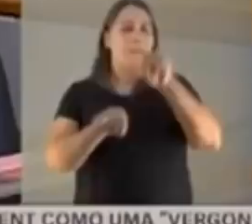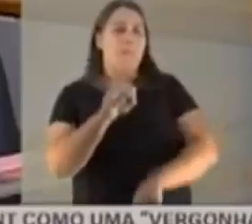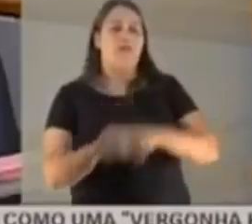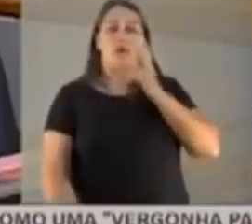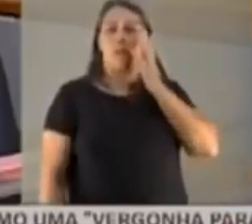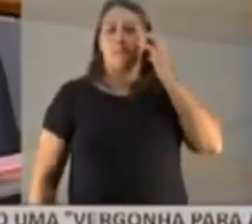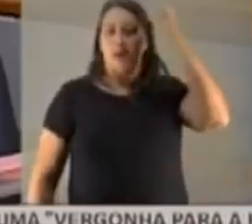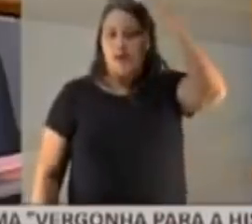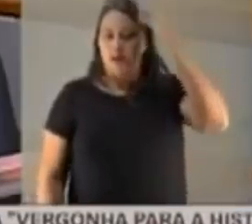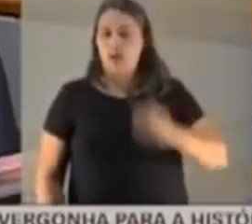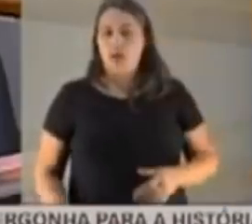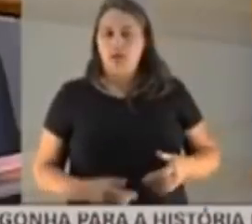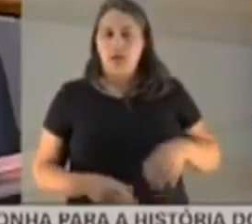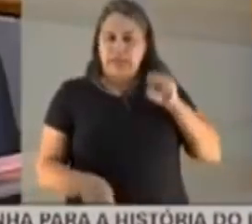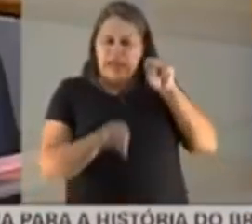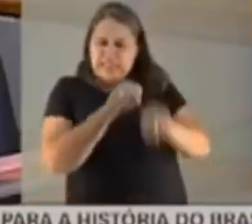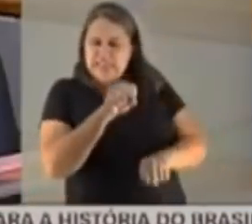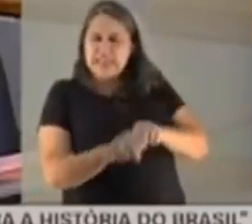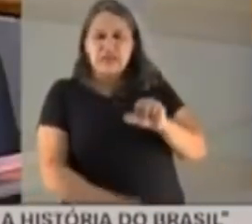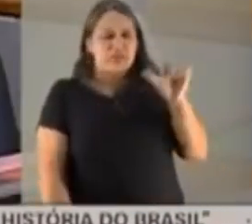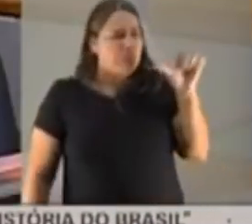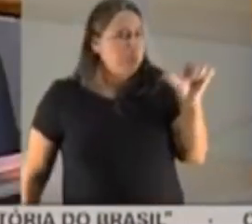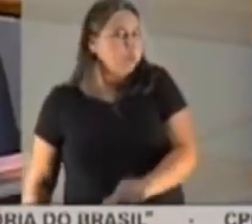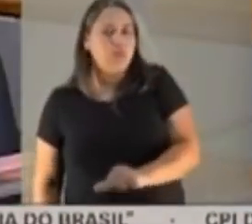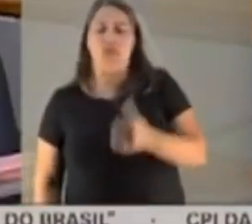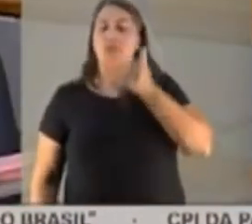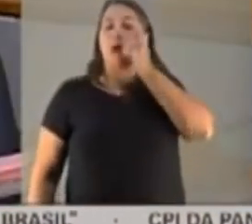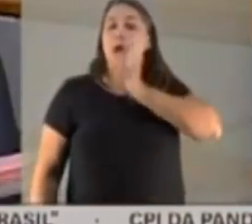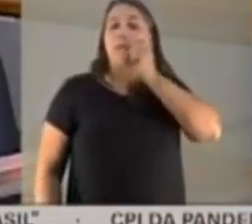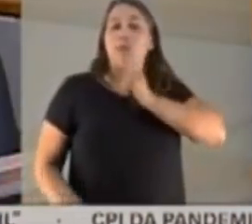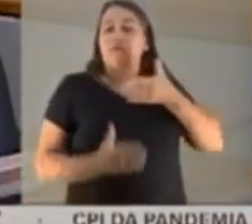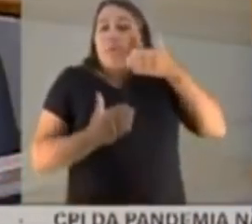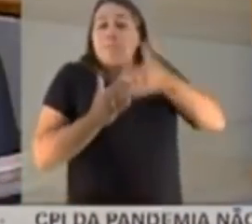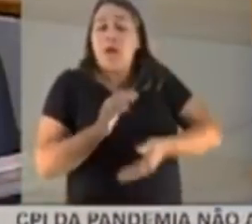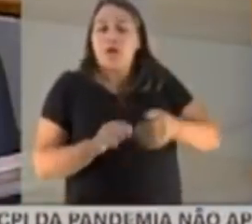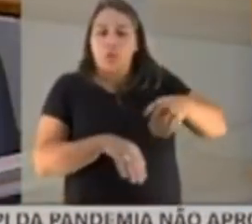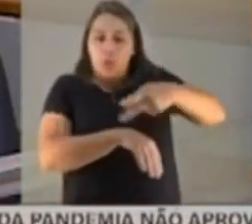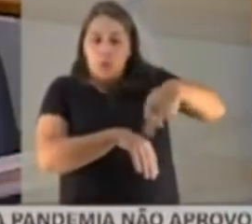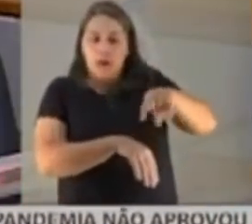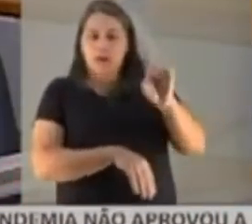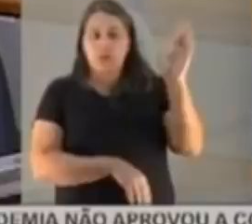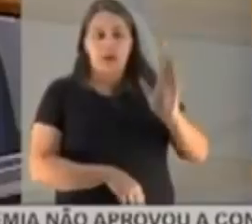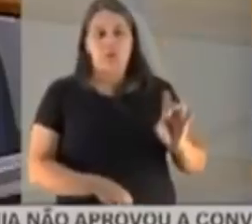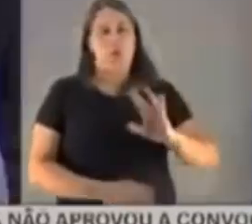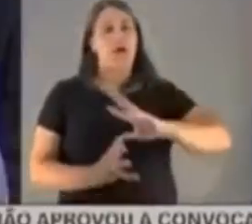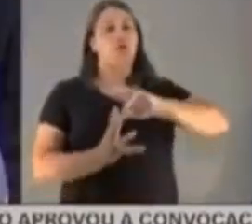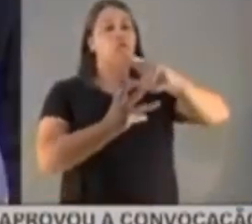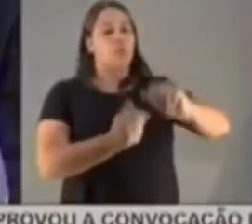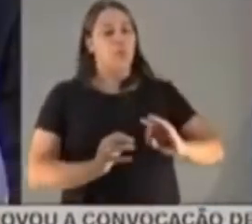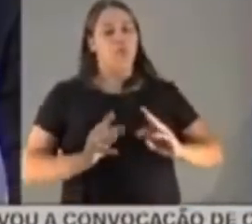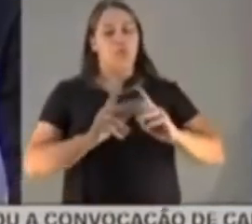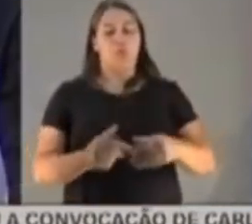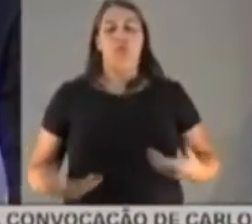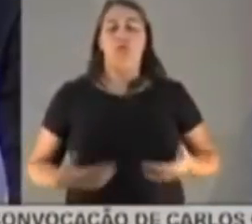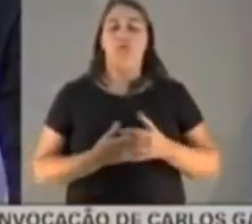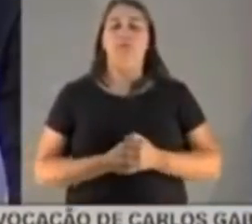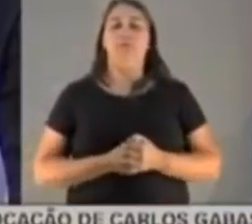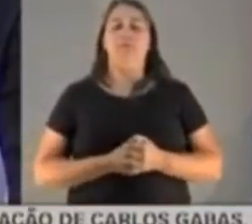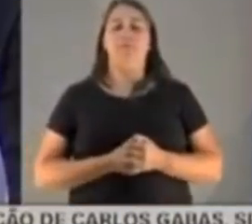assassinato brutal e terrível desta mulher, que foi um impacto não apenas no Brasil, mas em todo o mundo. Verdade. Senadora, a minha